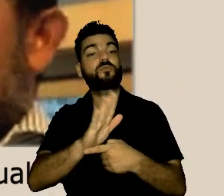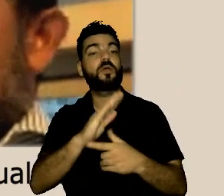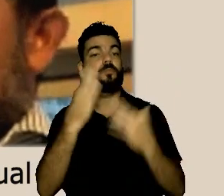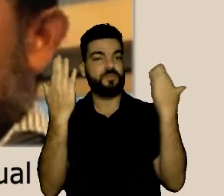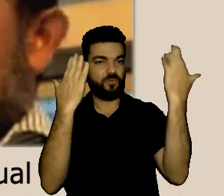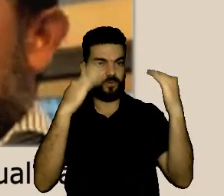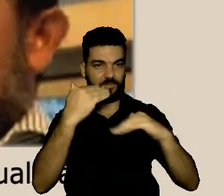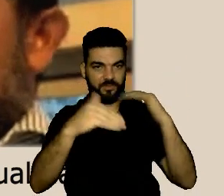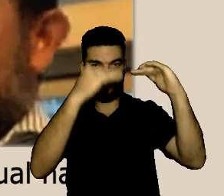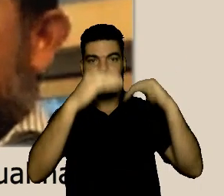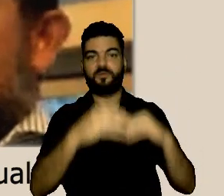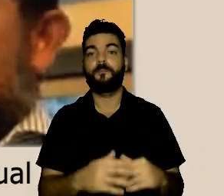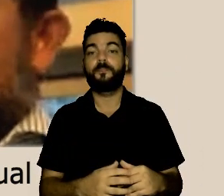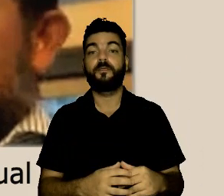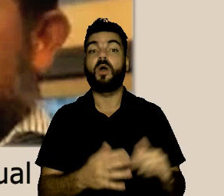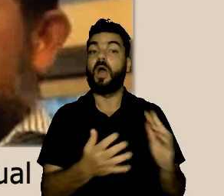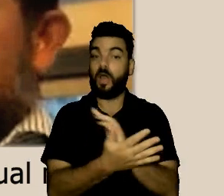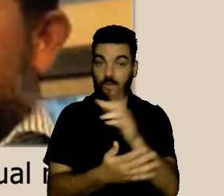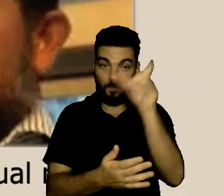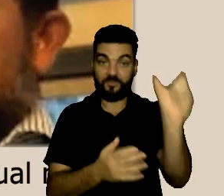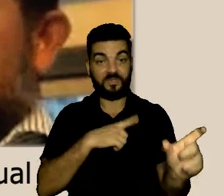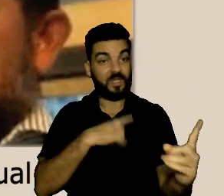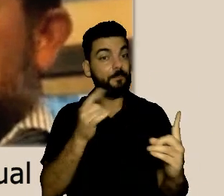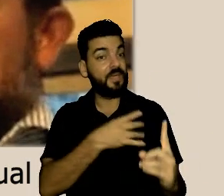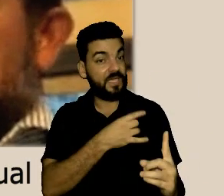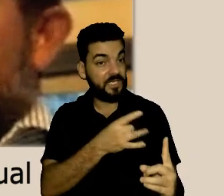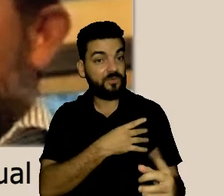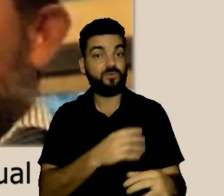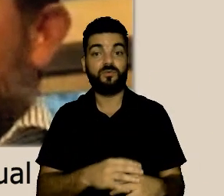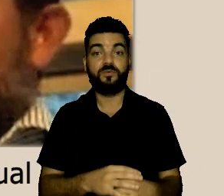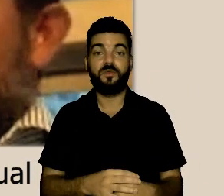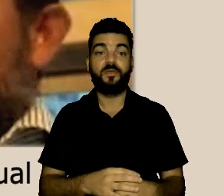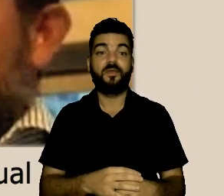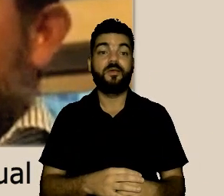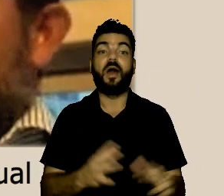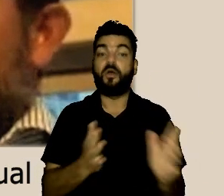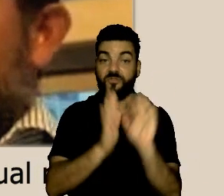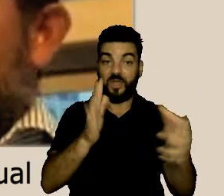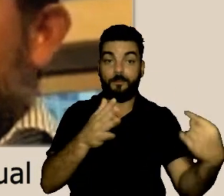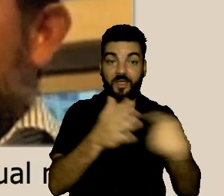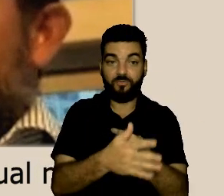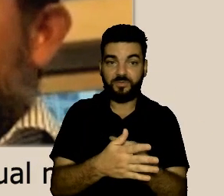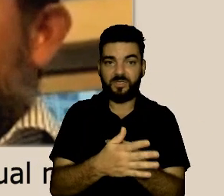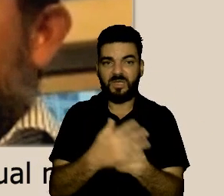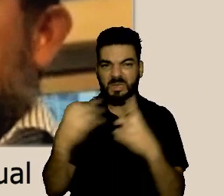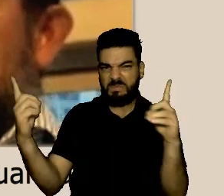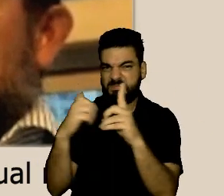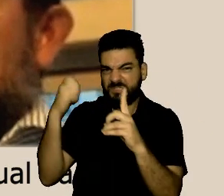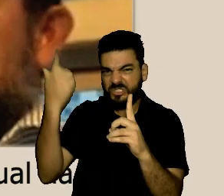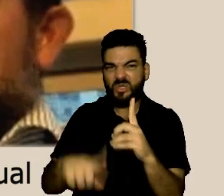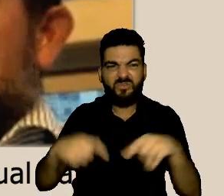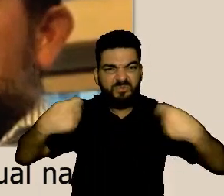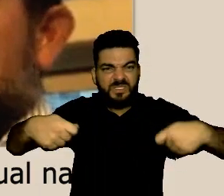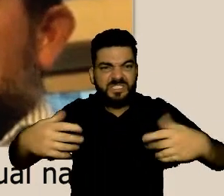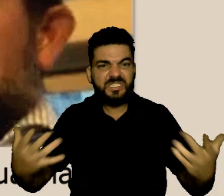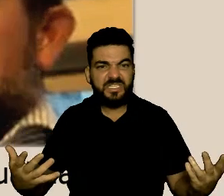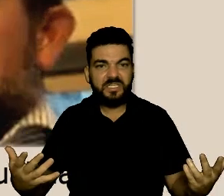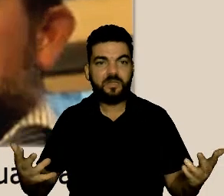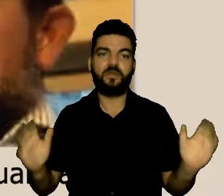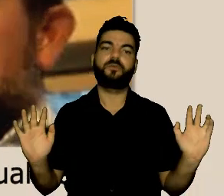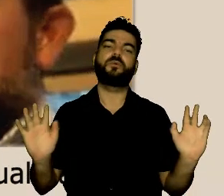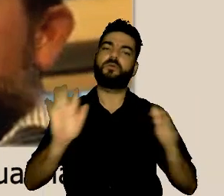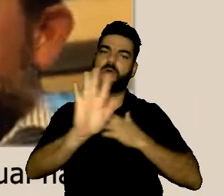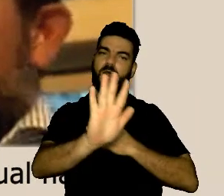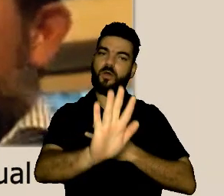procuro fazer também acompanhando a nossa psicóloga é que tem pavor as pessoas querem saber eu vou ter que ficar